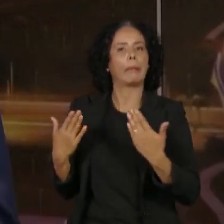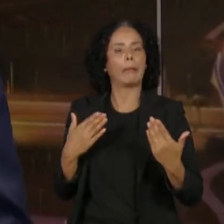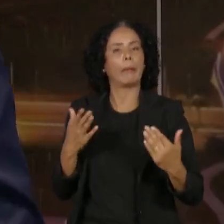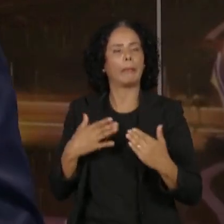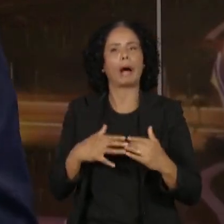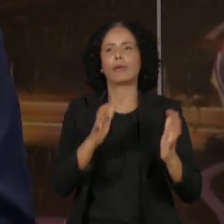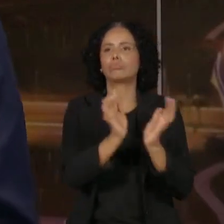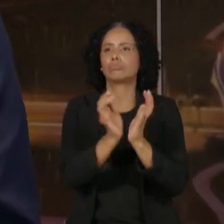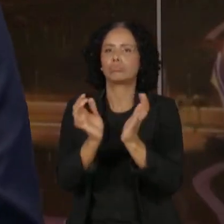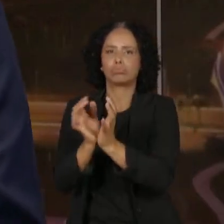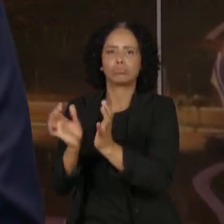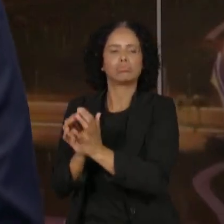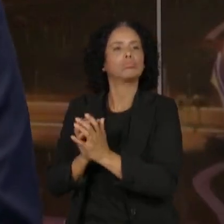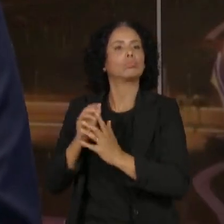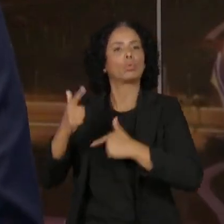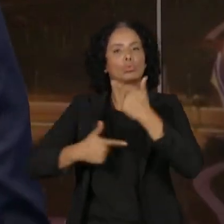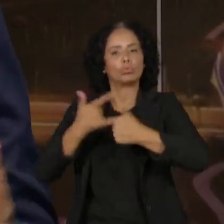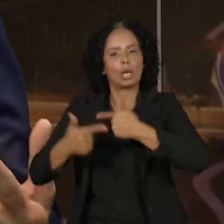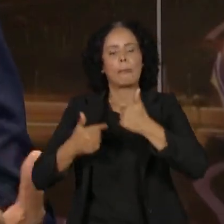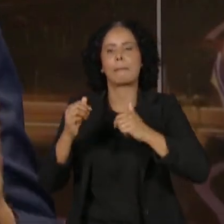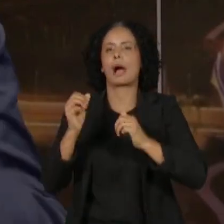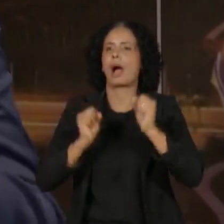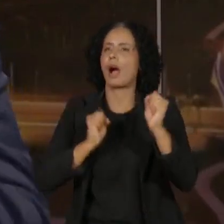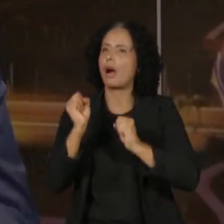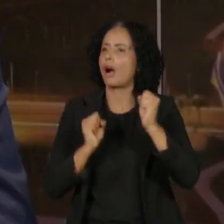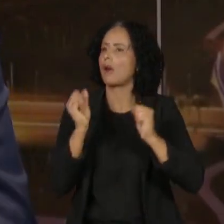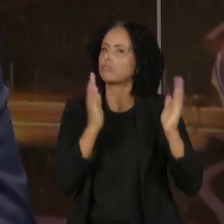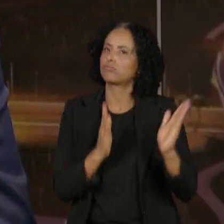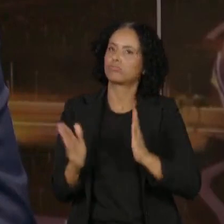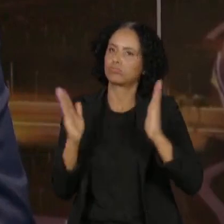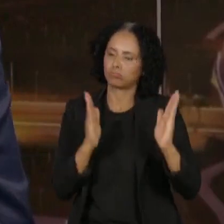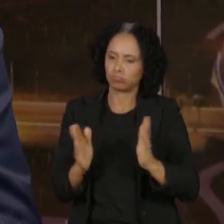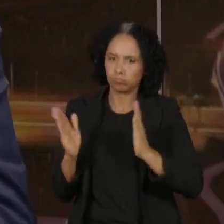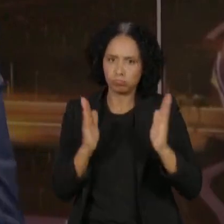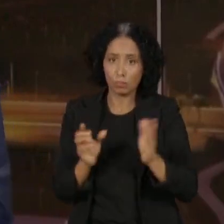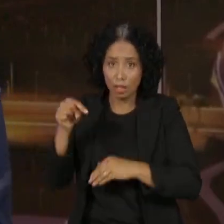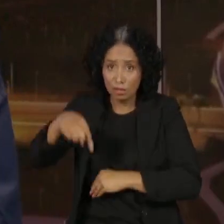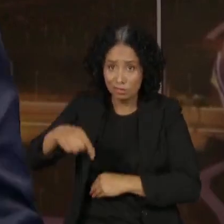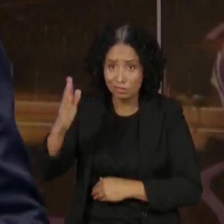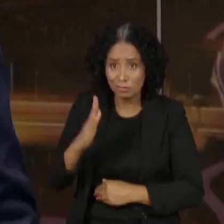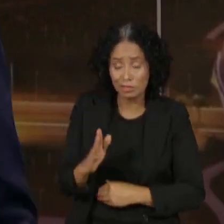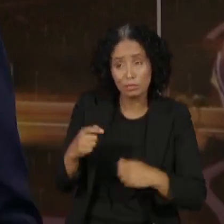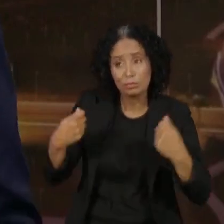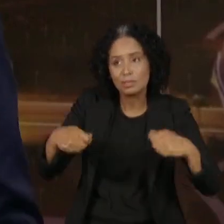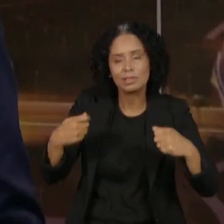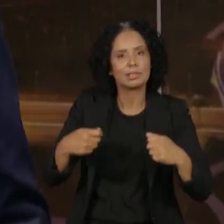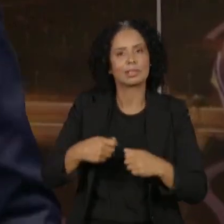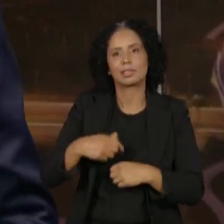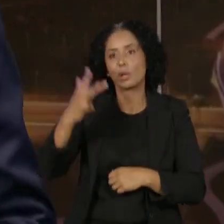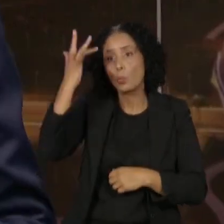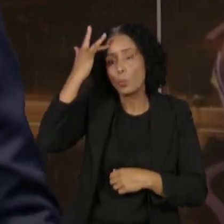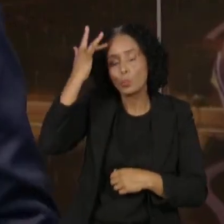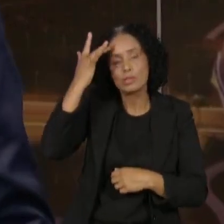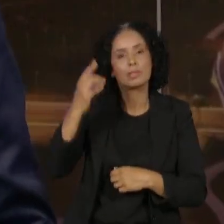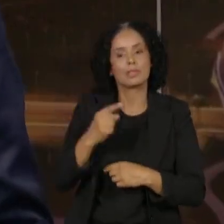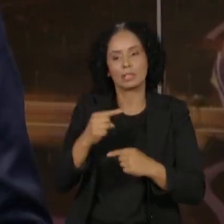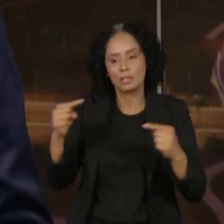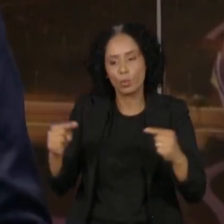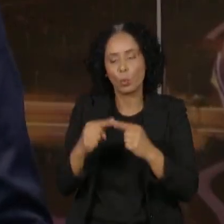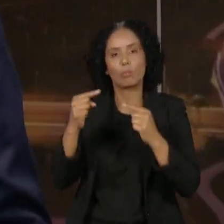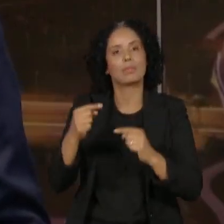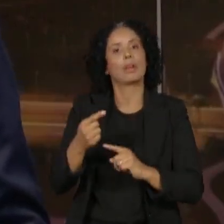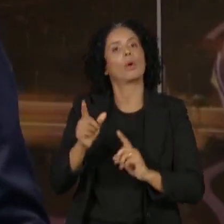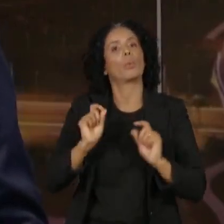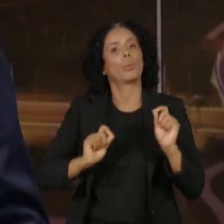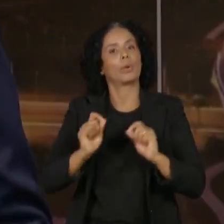Brasil, com o empresariado brasileiro, fazendo um cruzamento, inclusive, com a ciência e a tecnologia. Porque não é possível